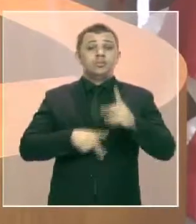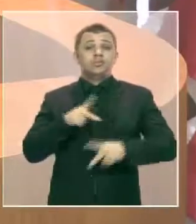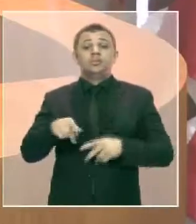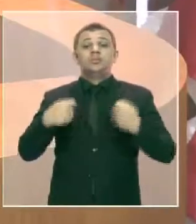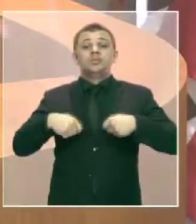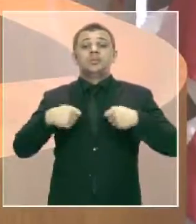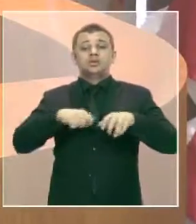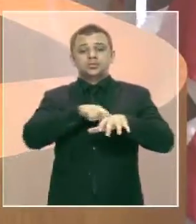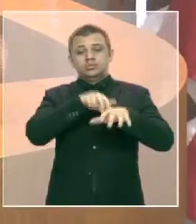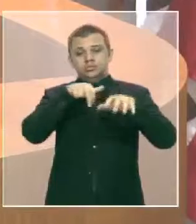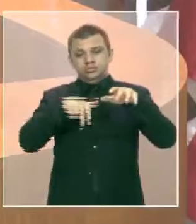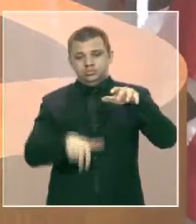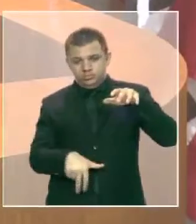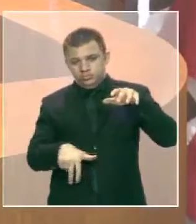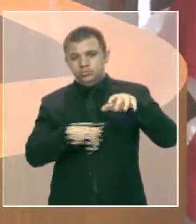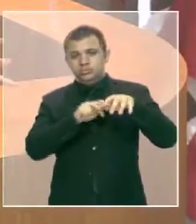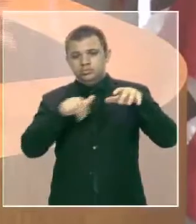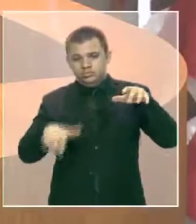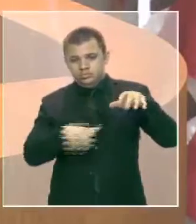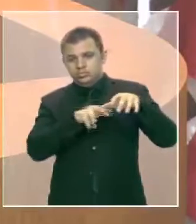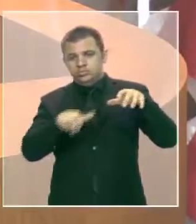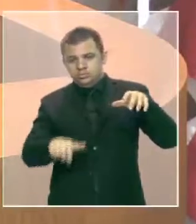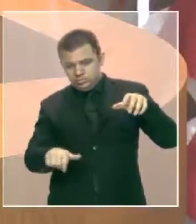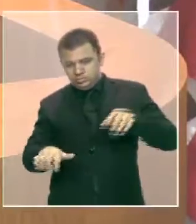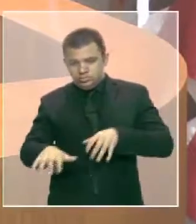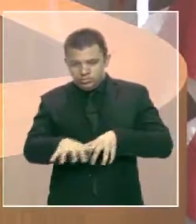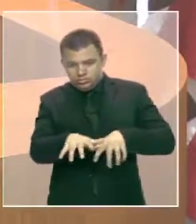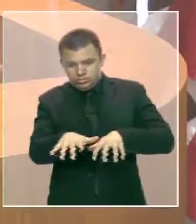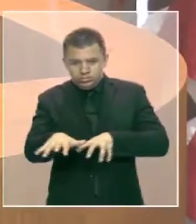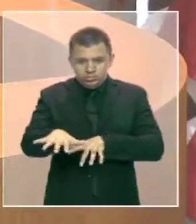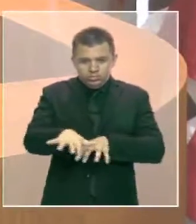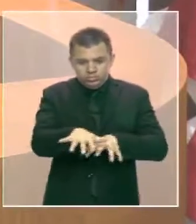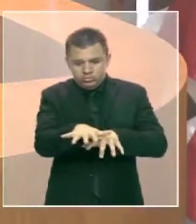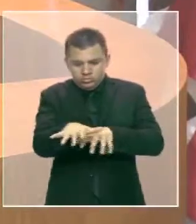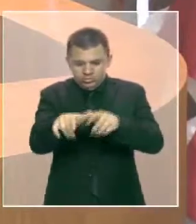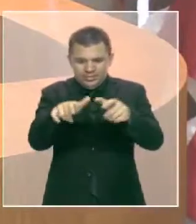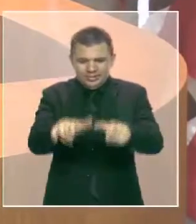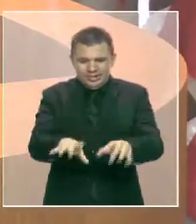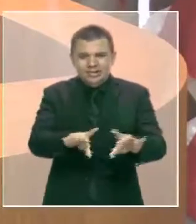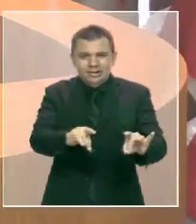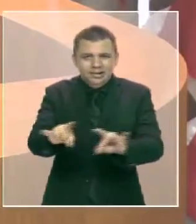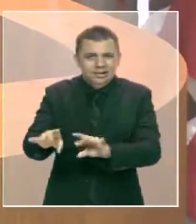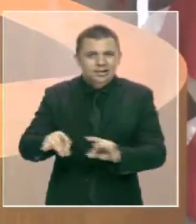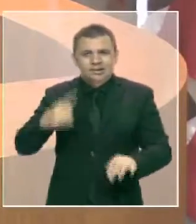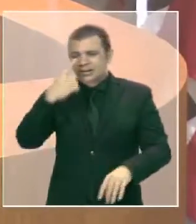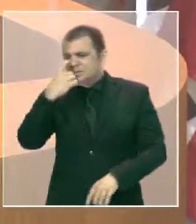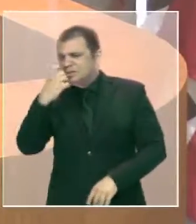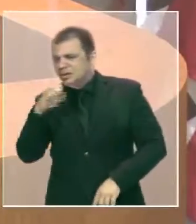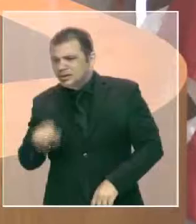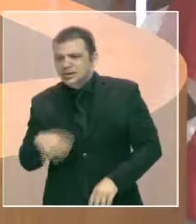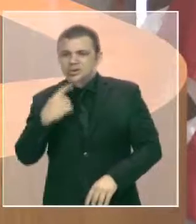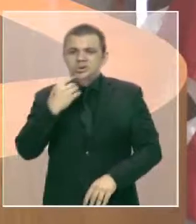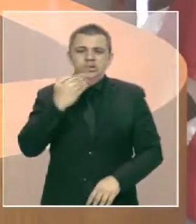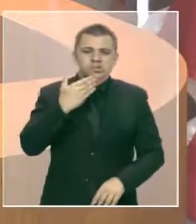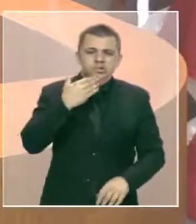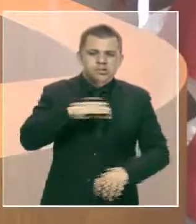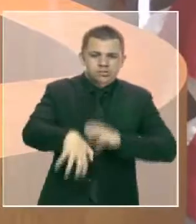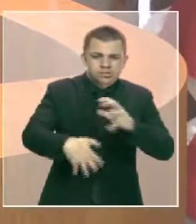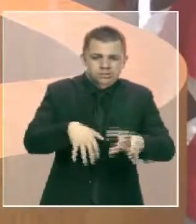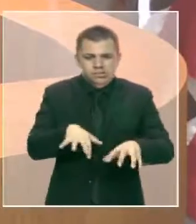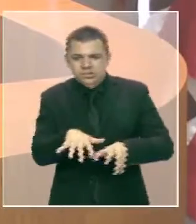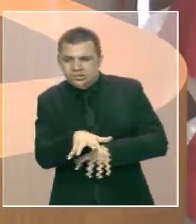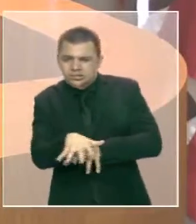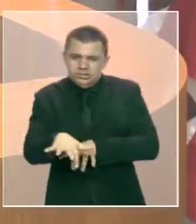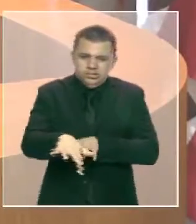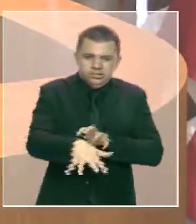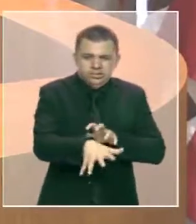por dentro dos buracos, passando pela lama, passando pelo lixo, até chegar à AMA 201, que é